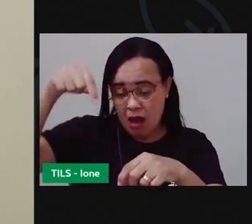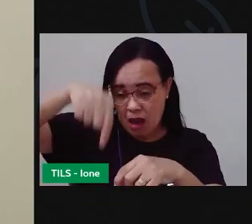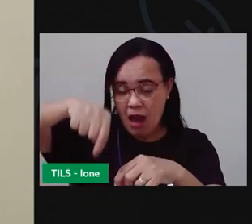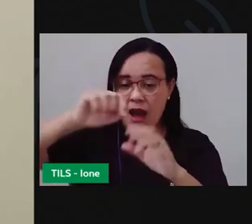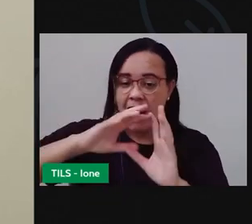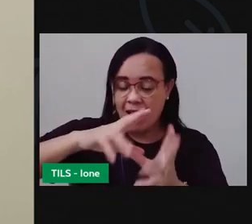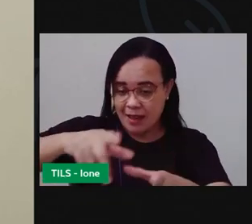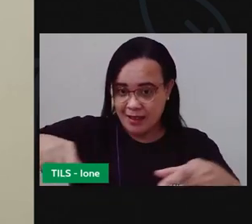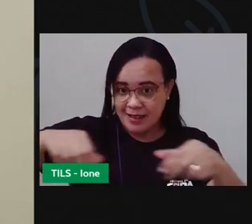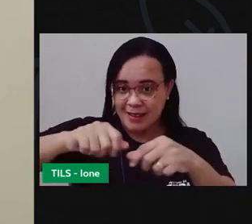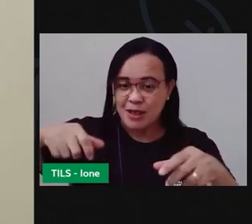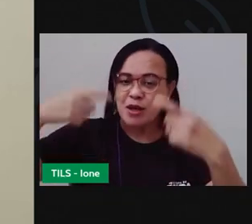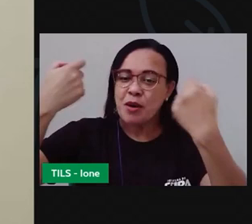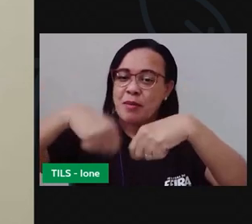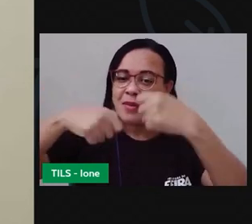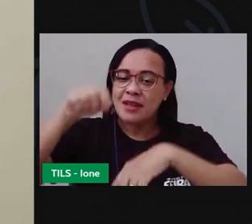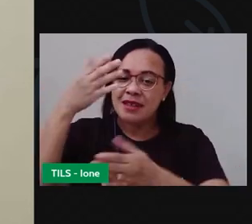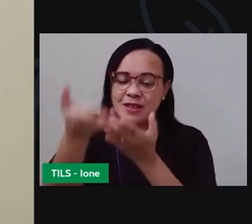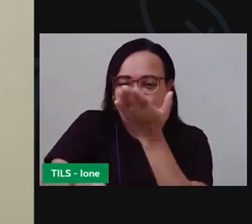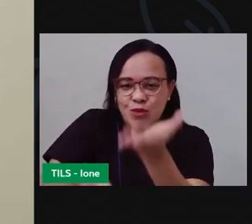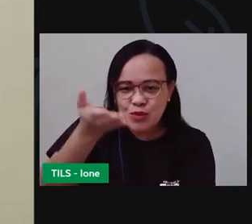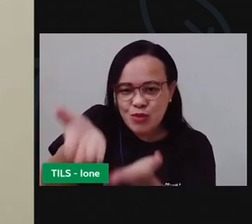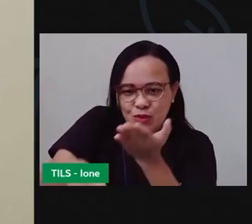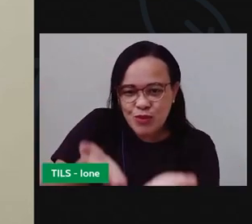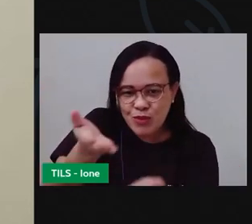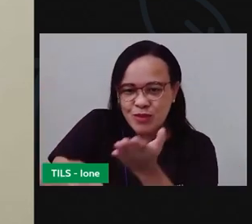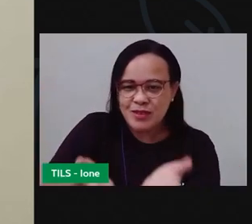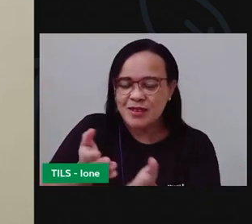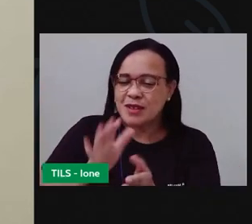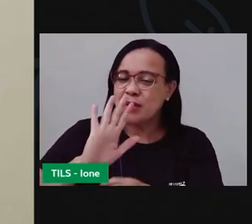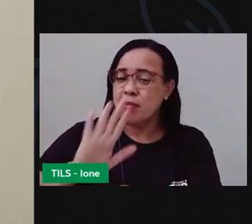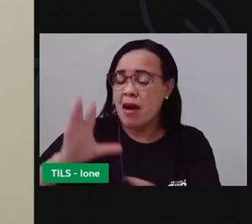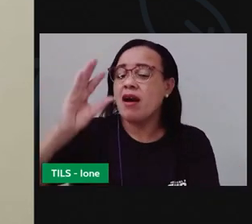carente. O zelo que necessita já não é suficiente.